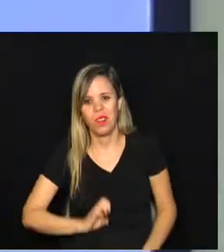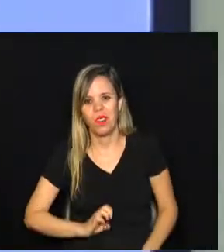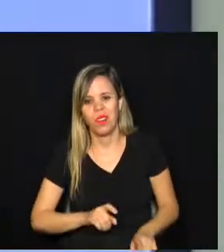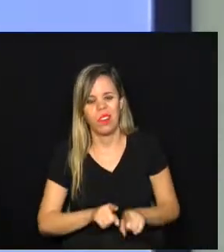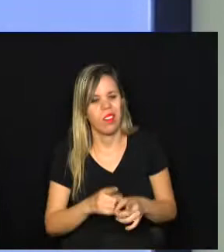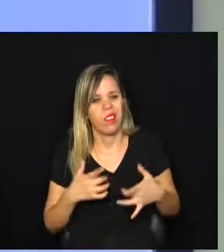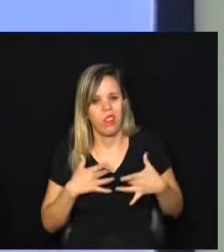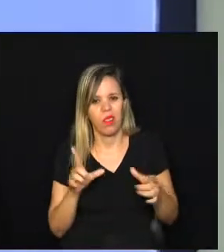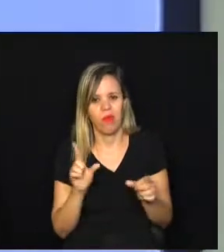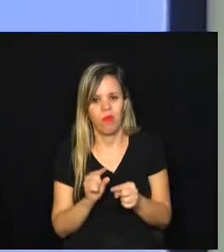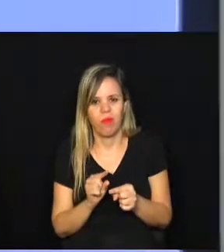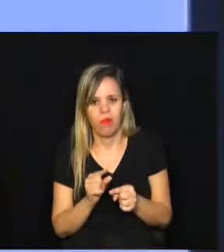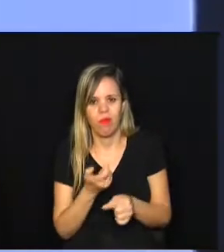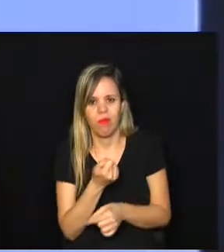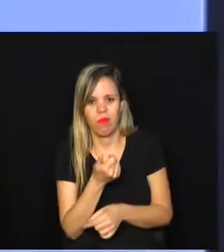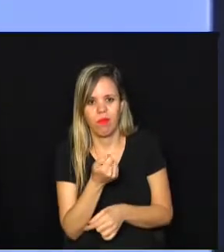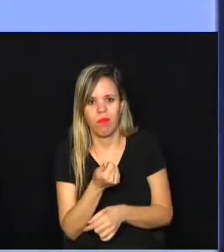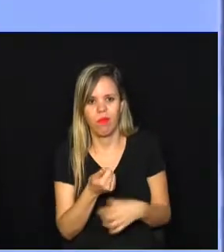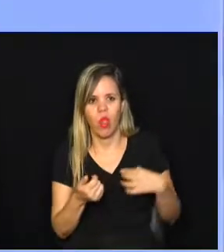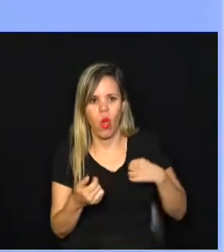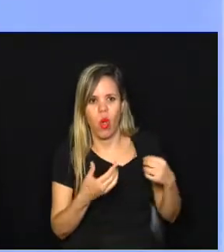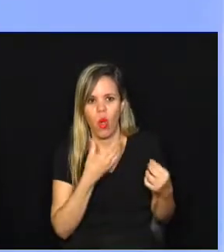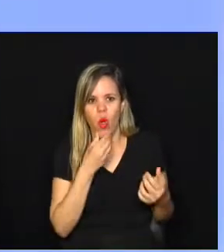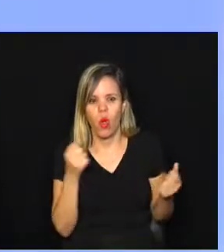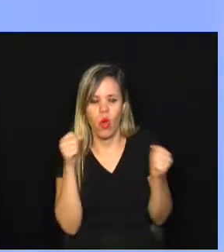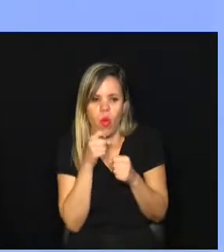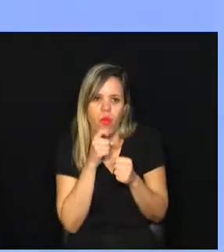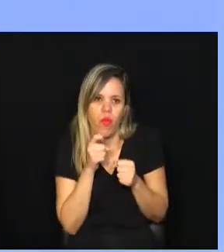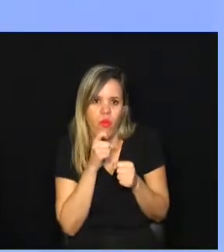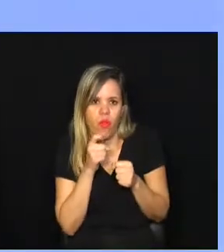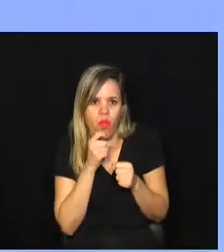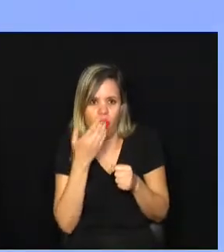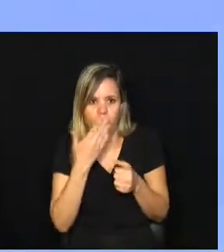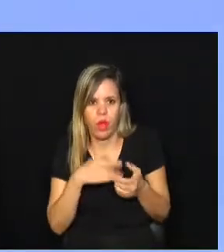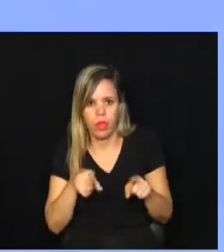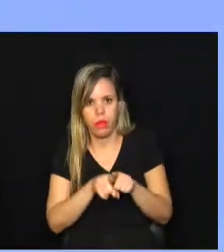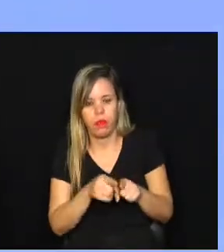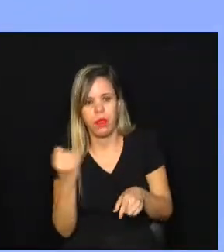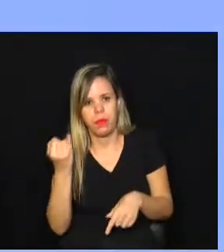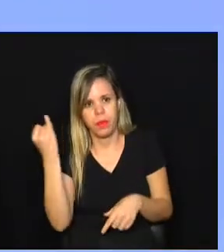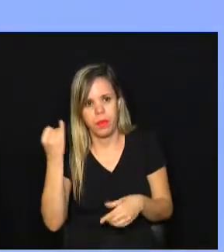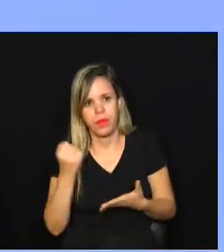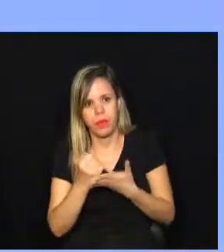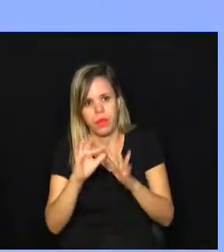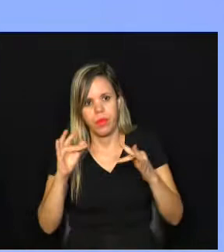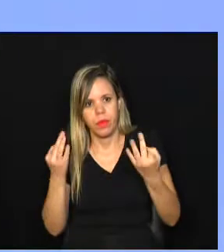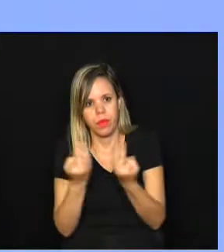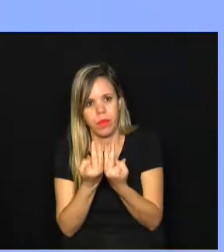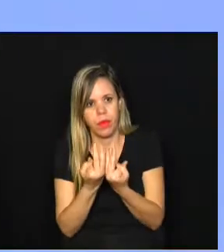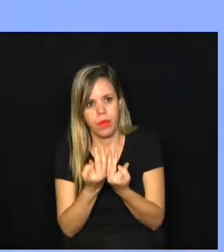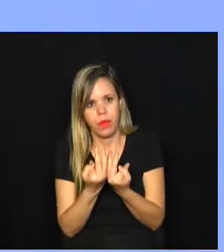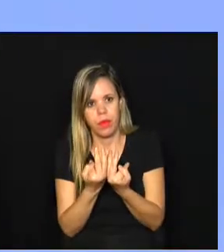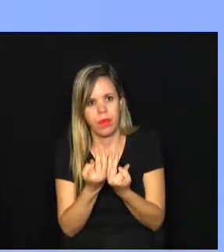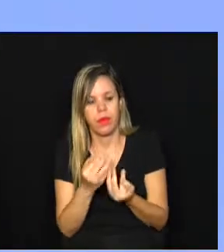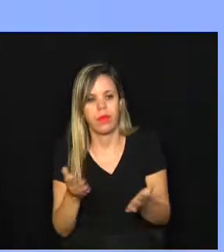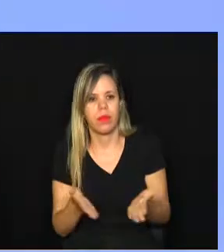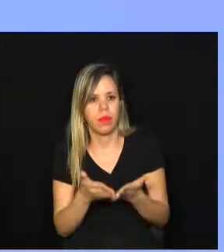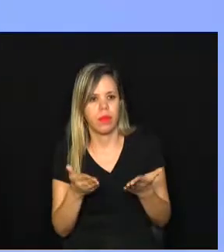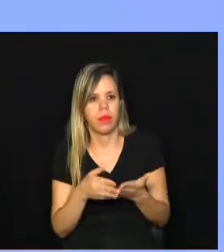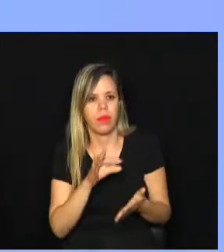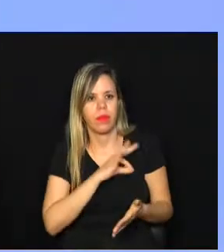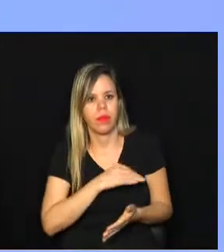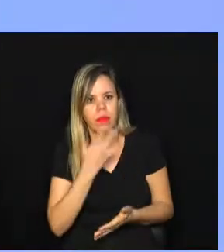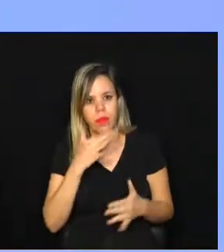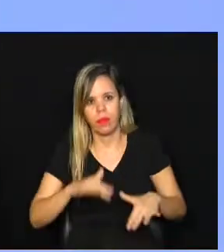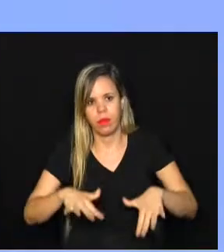menos, nós temos poucas roupas masculinas. Roupas infantis também é muito importante, as famílias que estão em baixa renda, as crianças